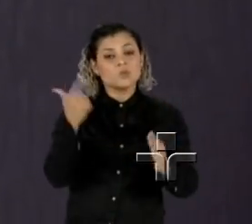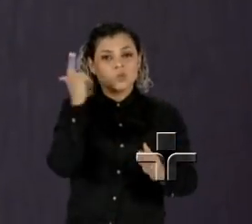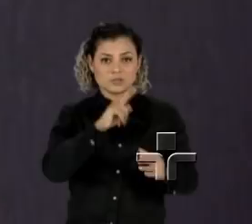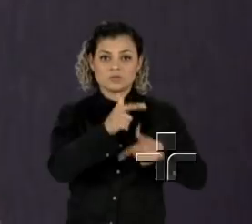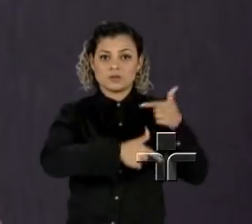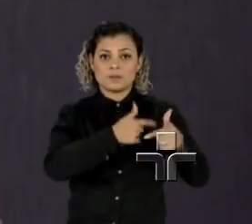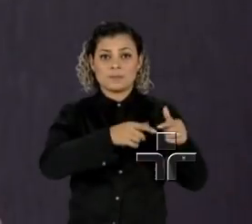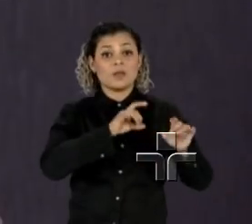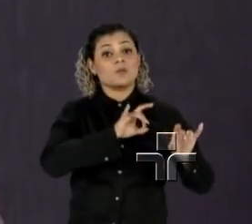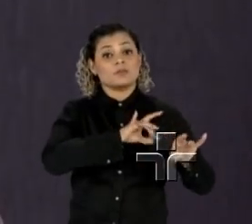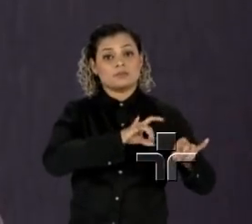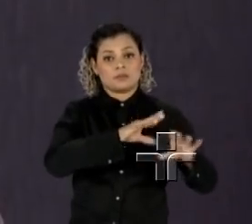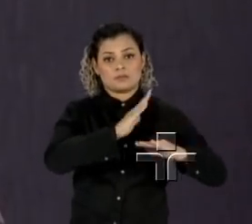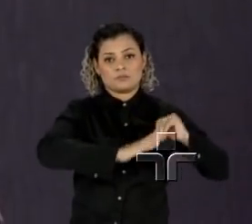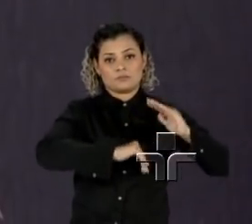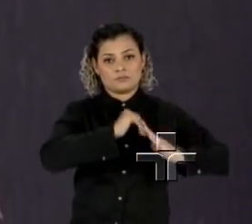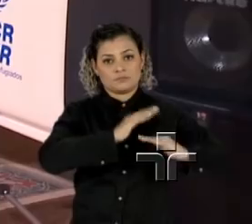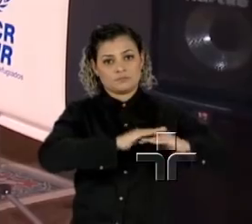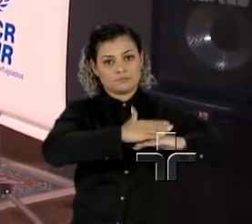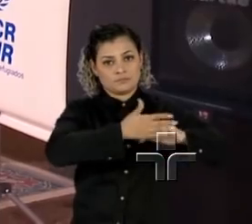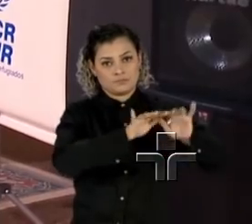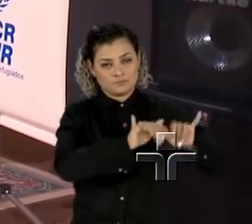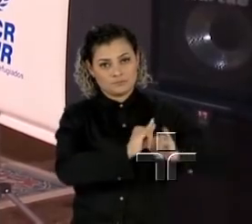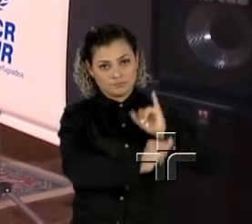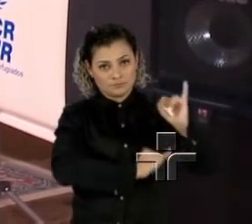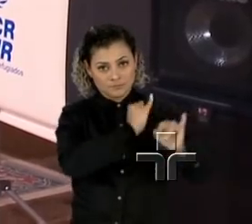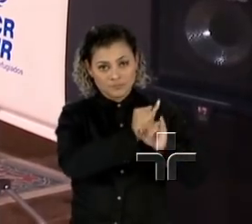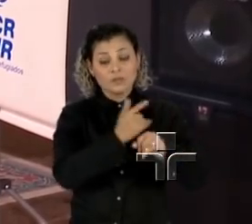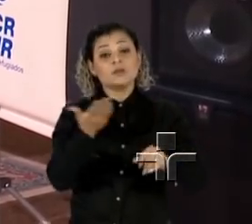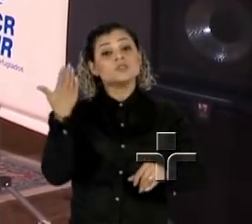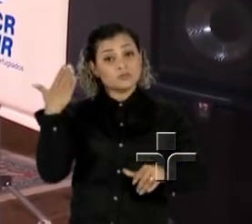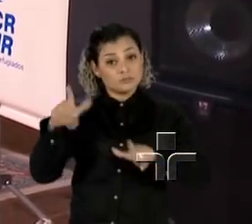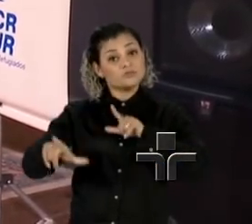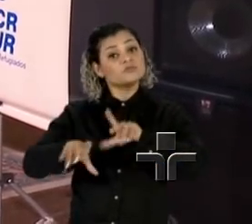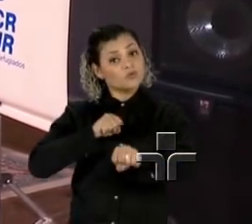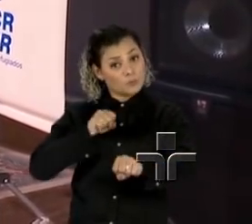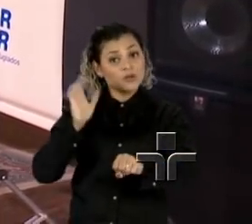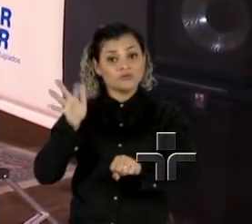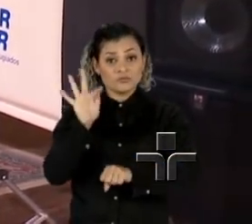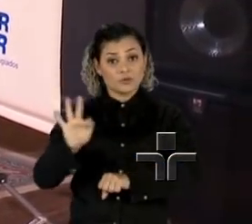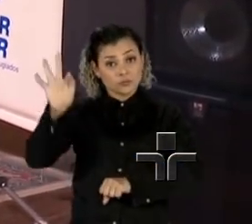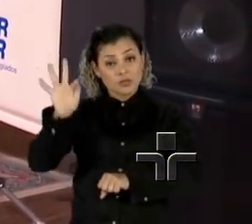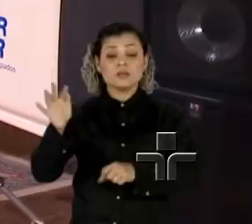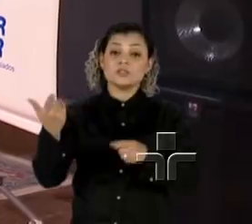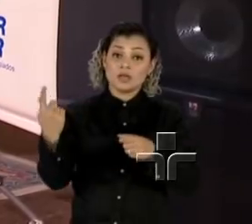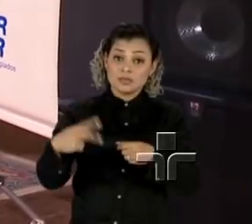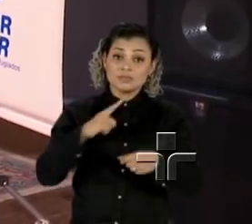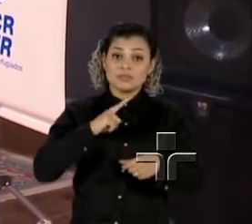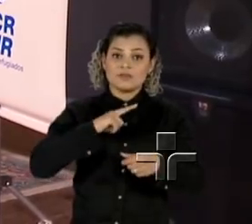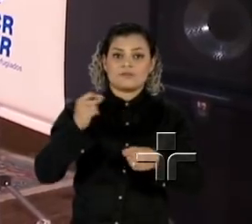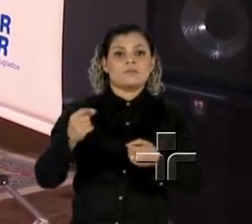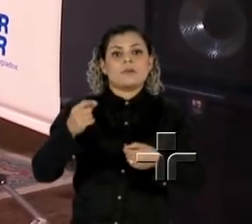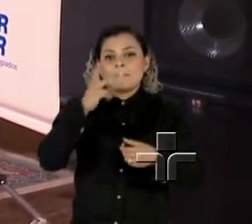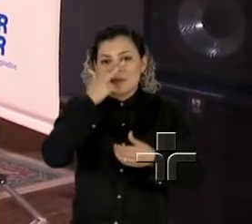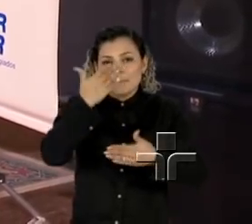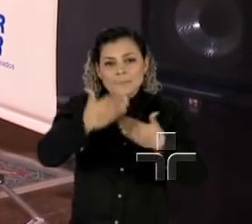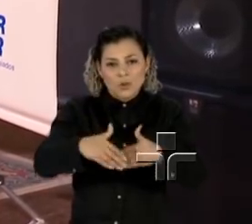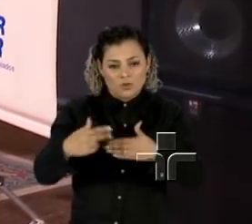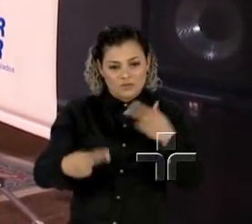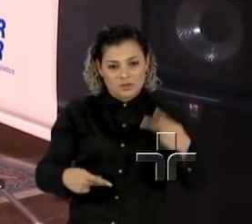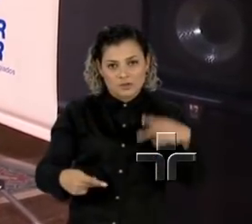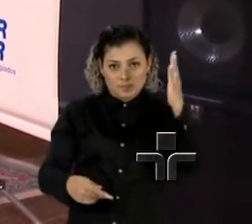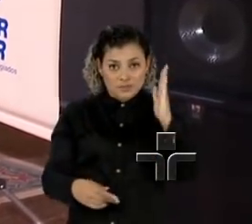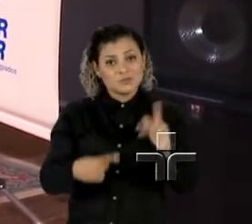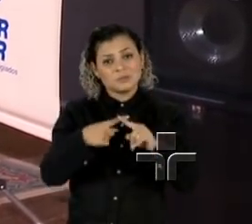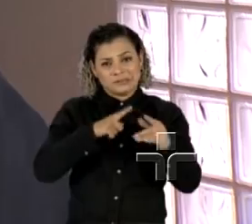informática e hoje já é microempresário. Ele já possuía diploma universitário e teve que fazer a validação, mas enfrentou